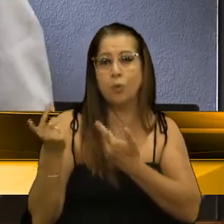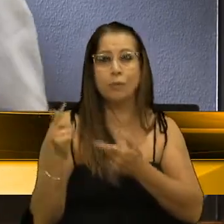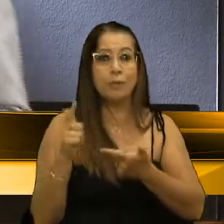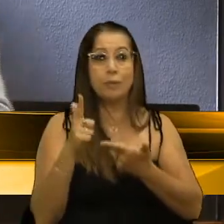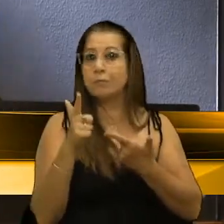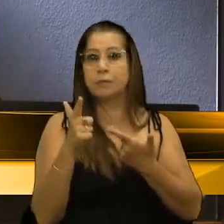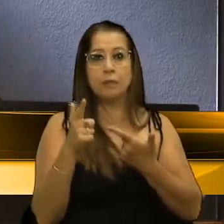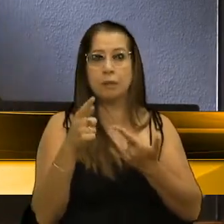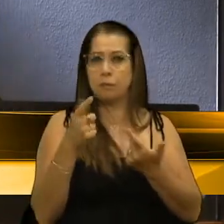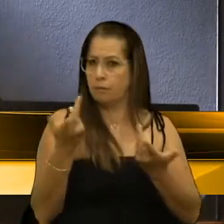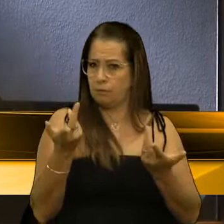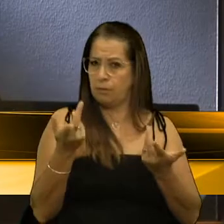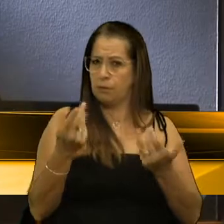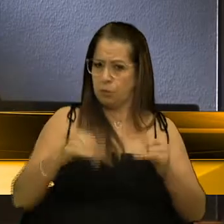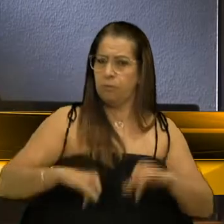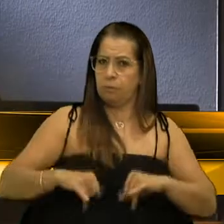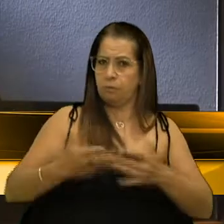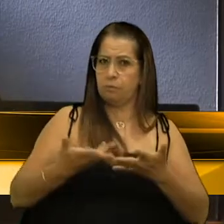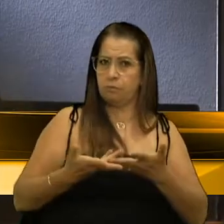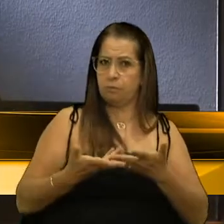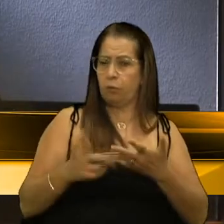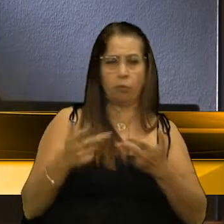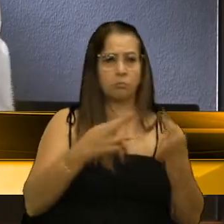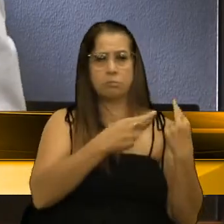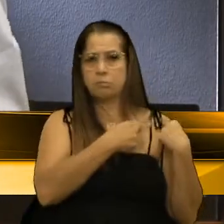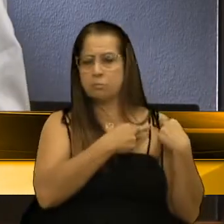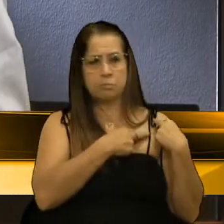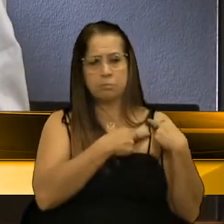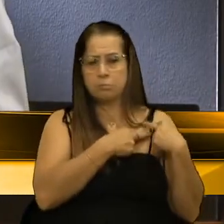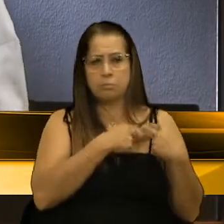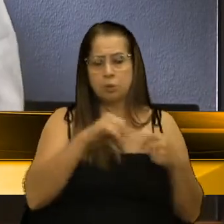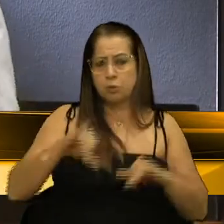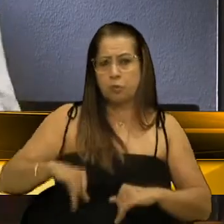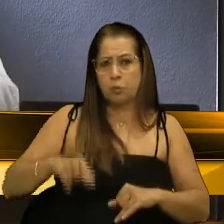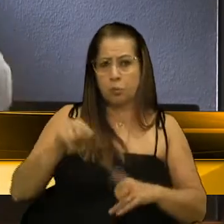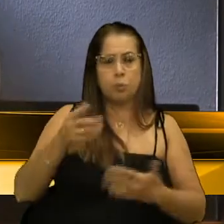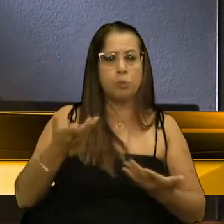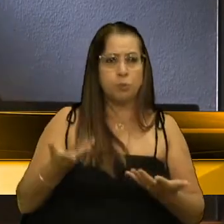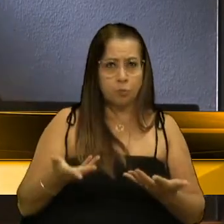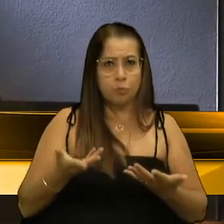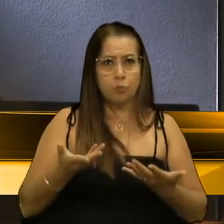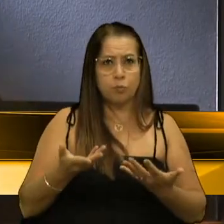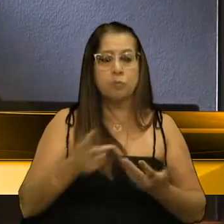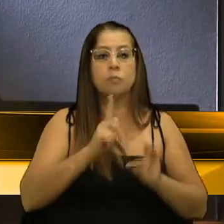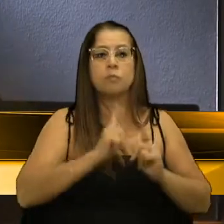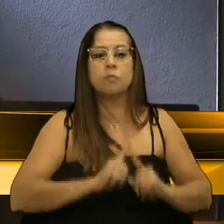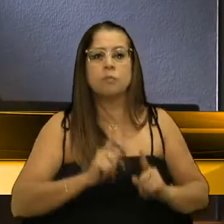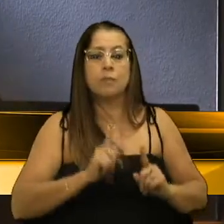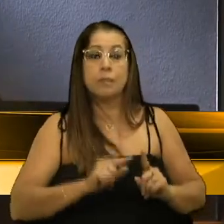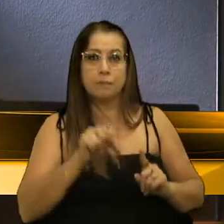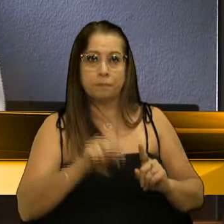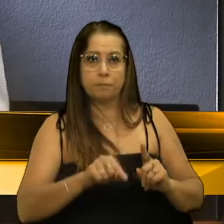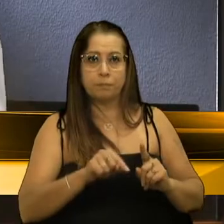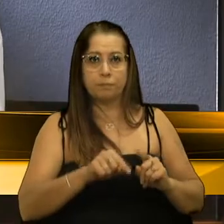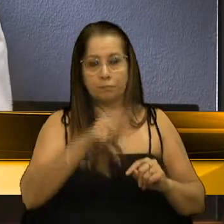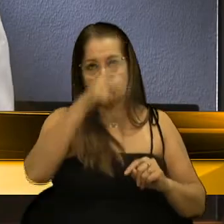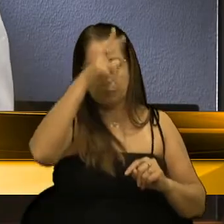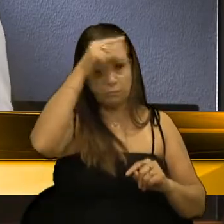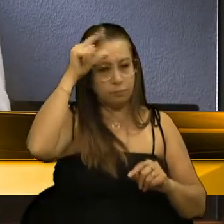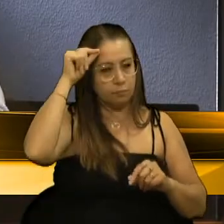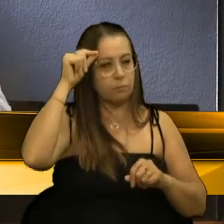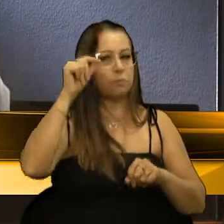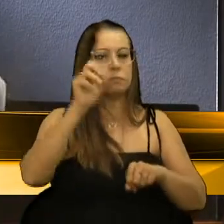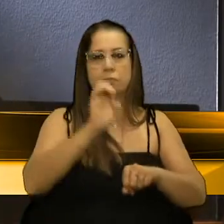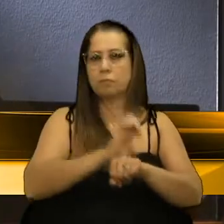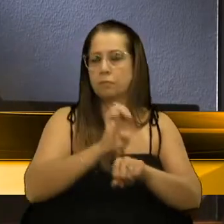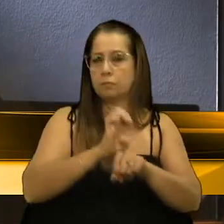têm que pagar o preço. Eles não têm essa responsabilidade de pagar esse preço. A gestão municipal, ou tanto estadual, executivo,